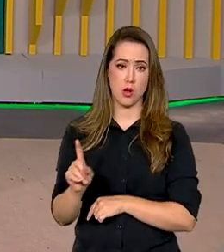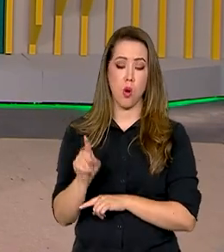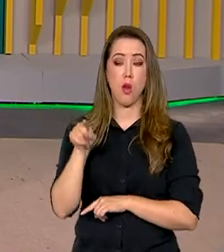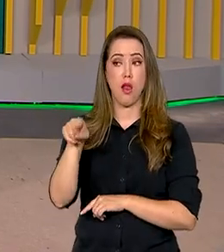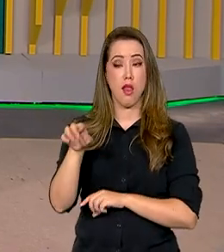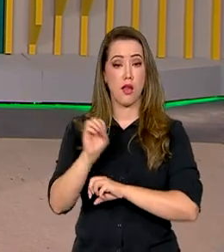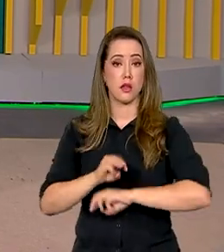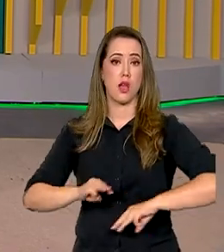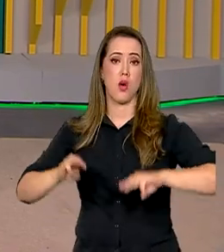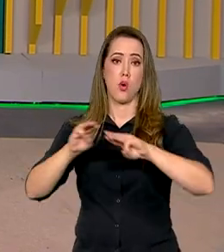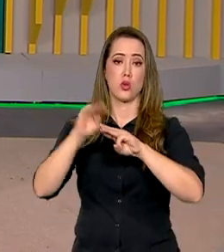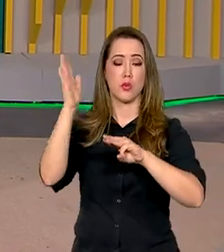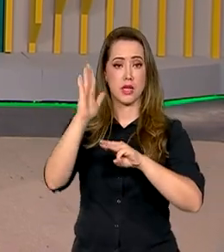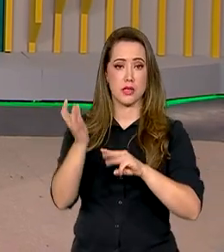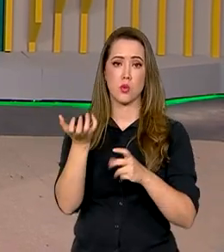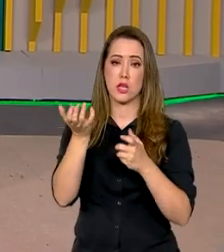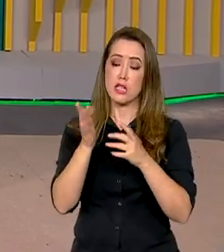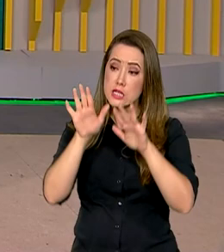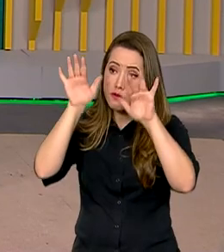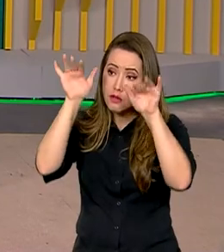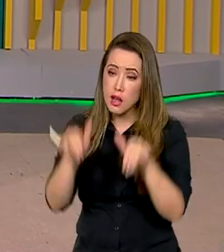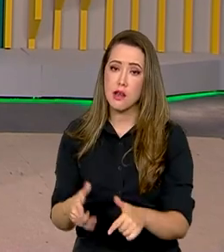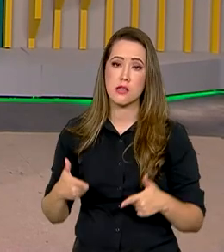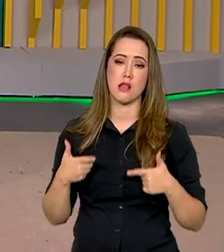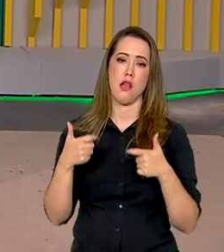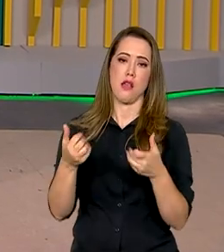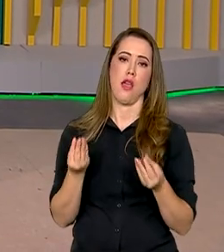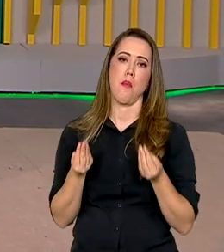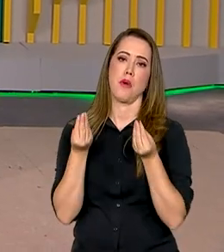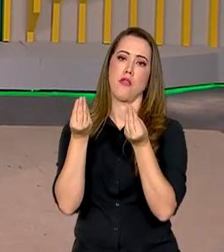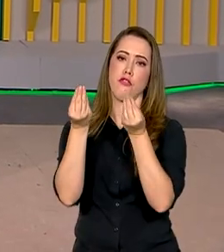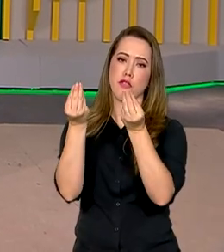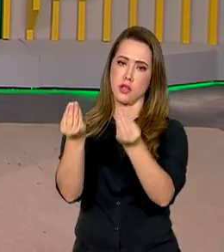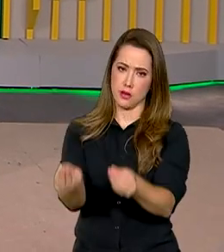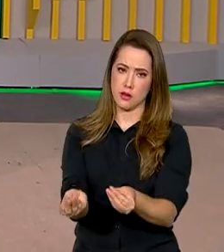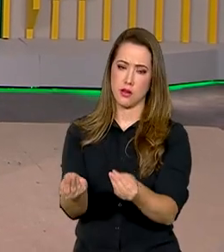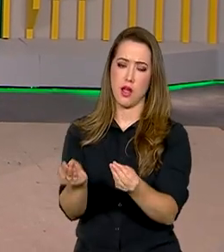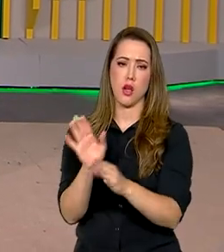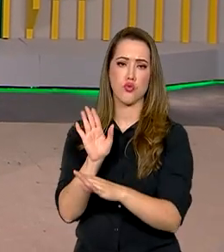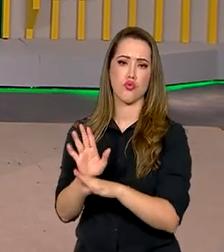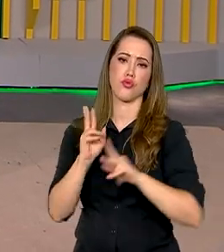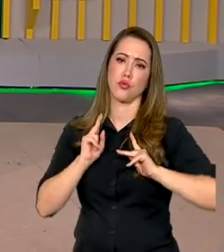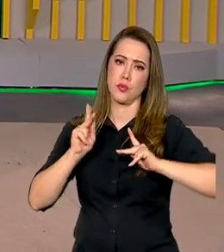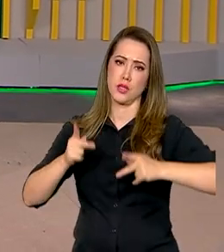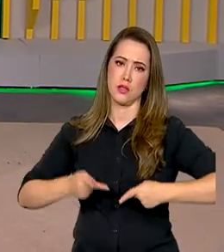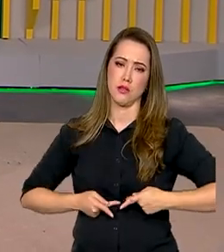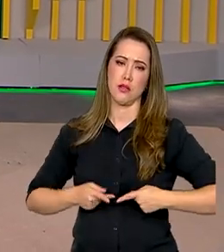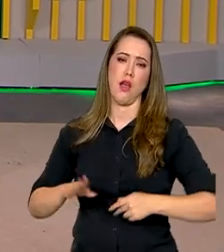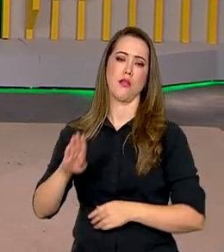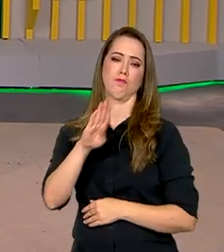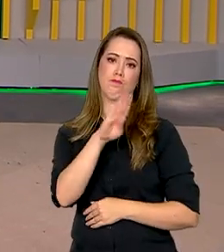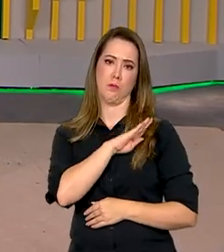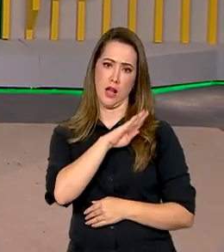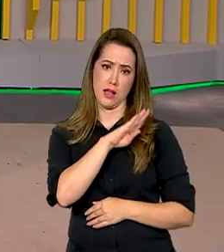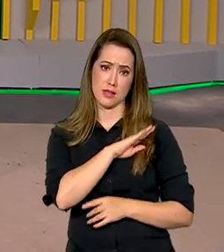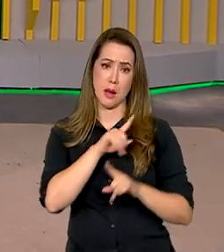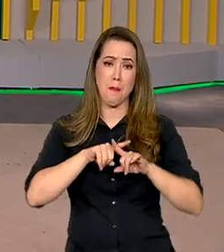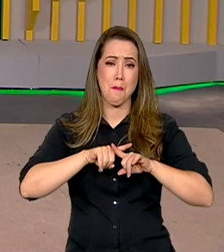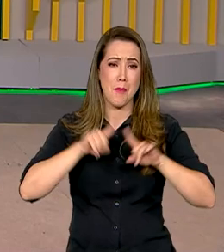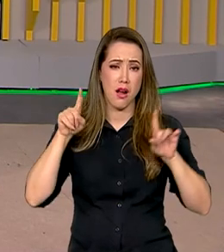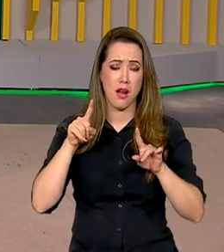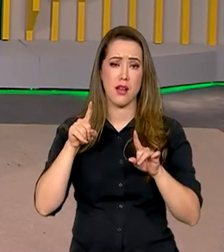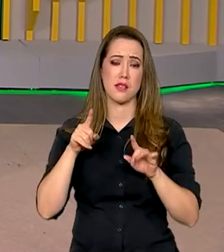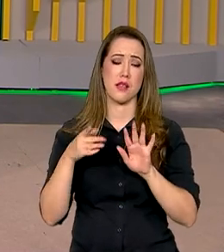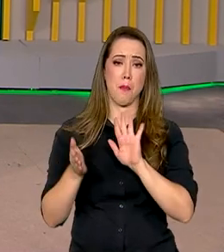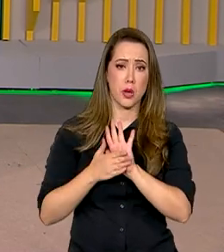ONU, o Brasil defendeu um cessar-fogo para levar ajuda humanitária para a faixa de Gaza. Mas a proposta foi vetada pelos Estados